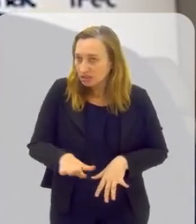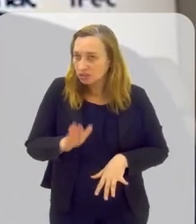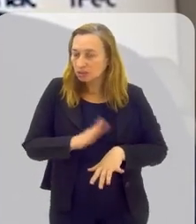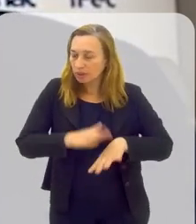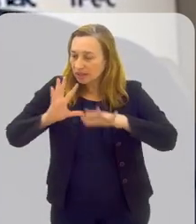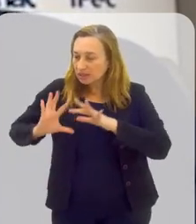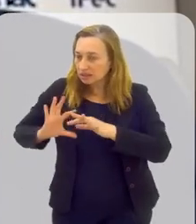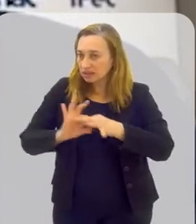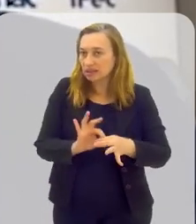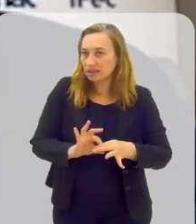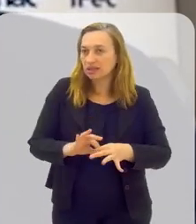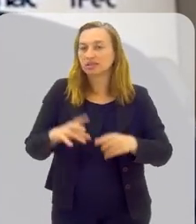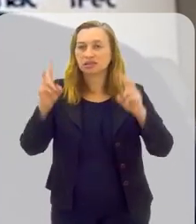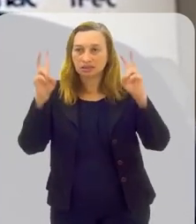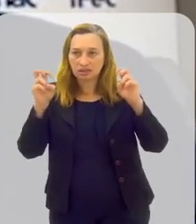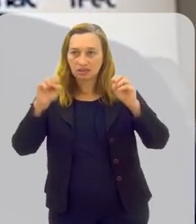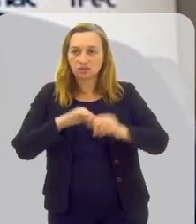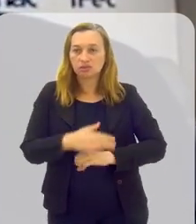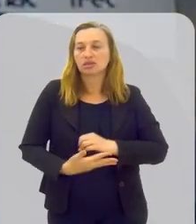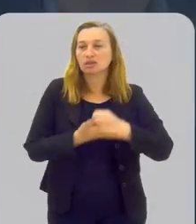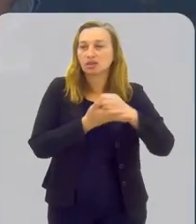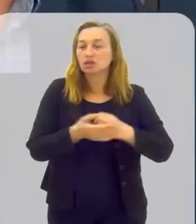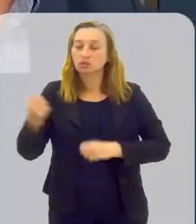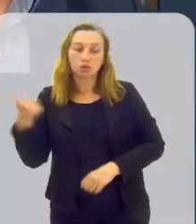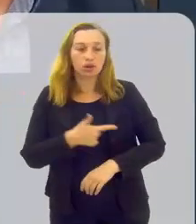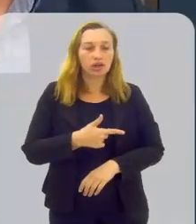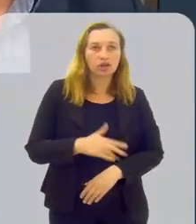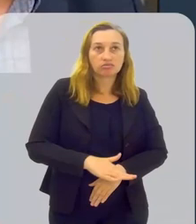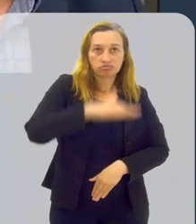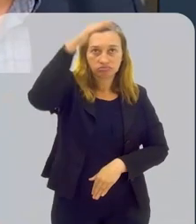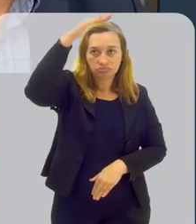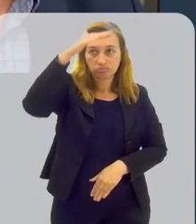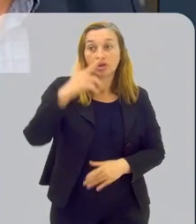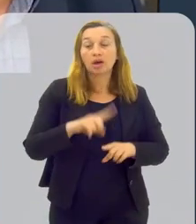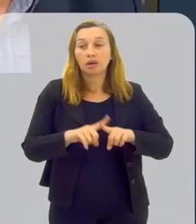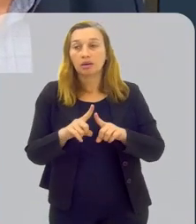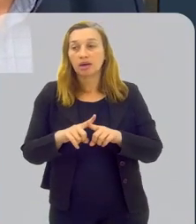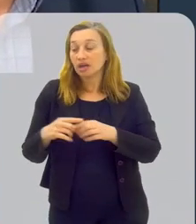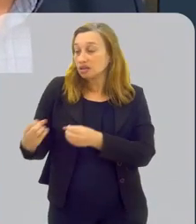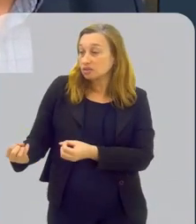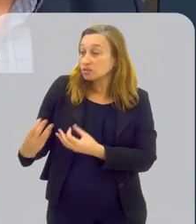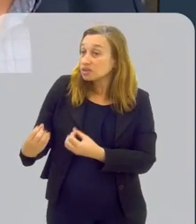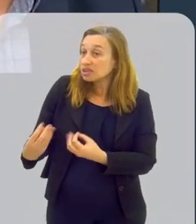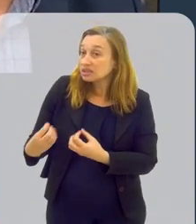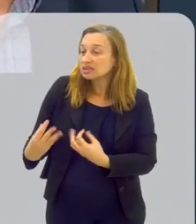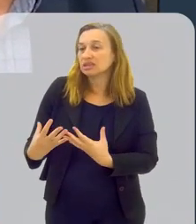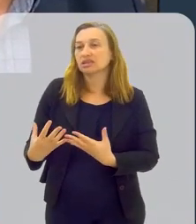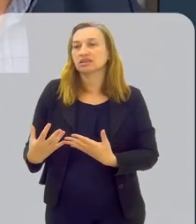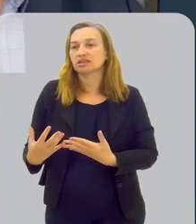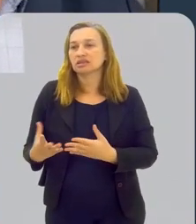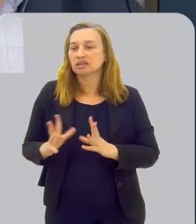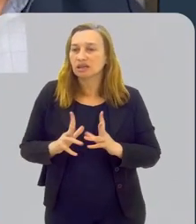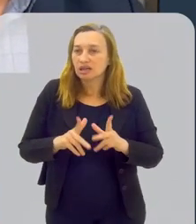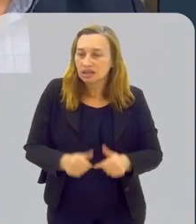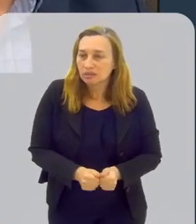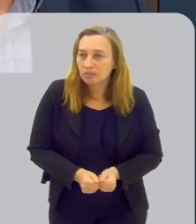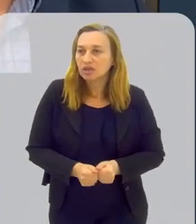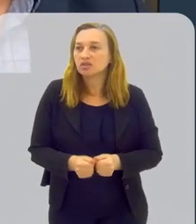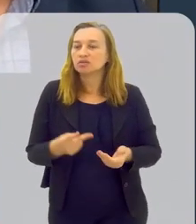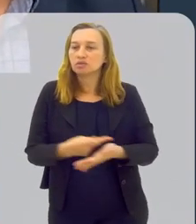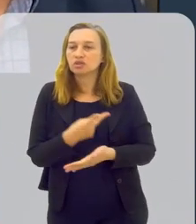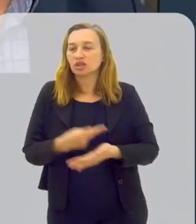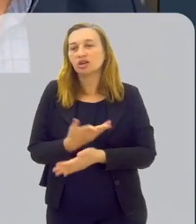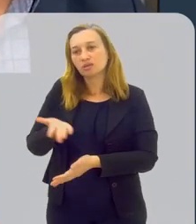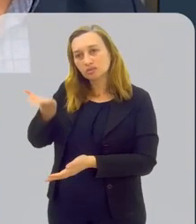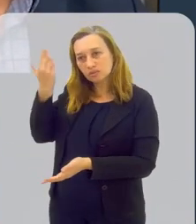estão muito mais engajadas nessa questão da sustentabilidade do que os adultos. Mas eles nos reeducam. Eles estão limpando a lambança que a